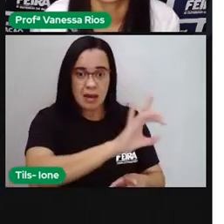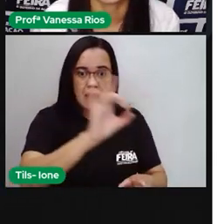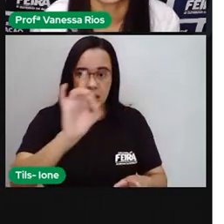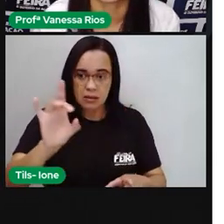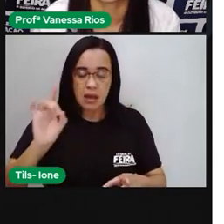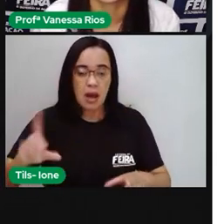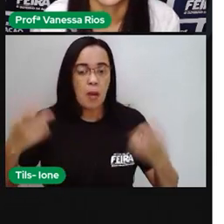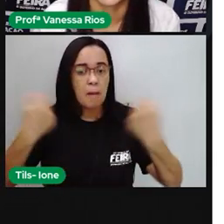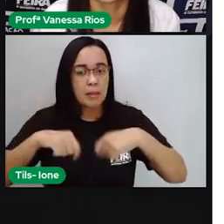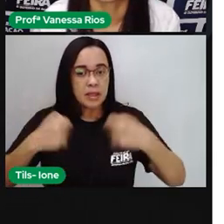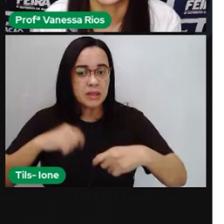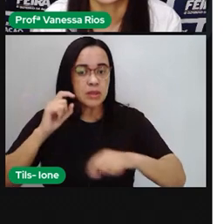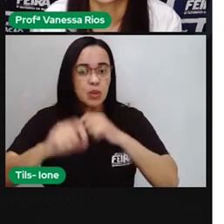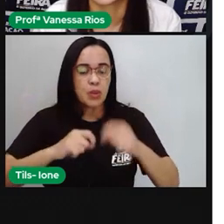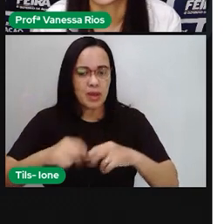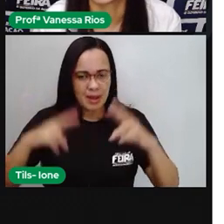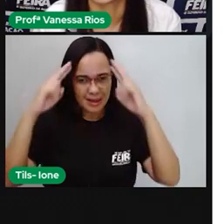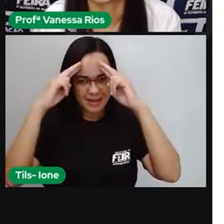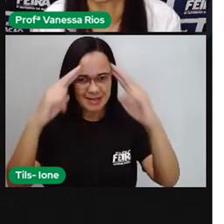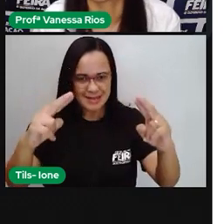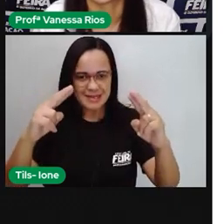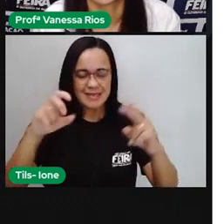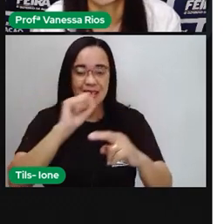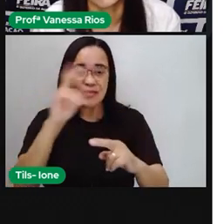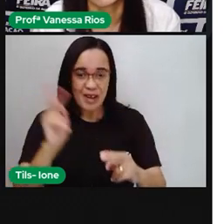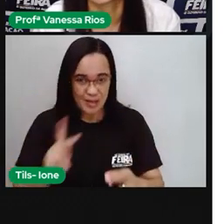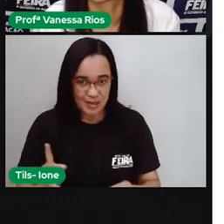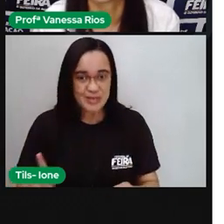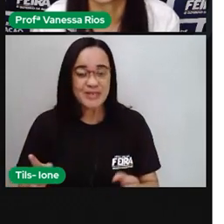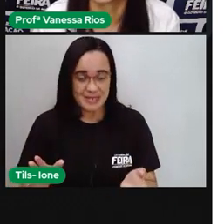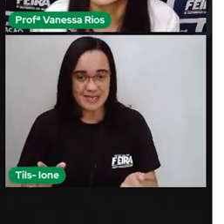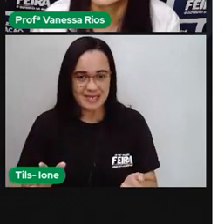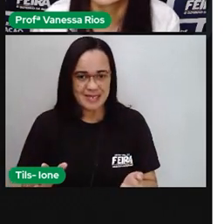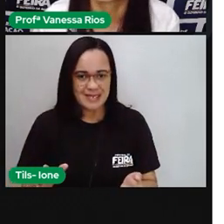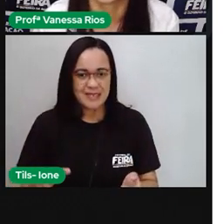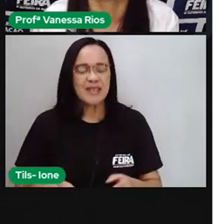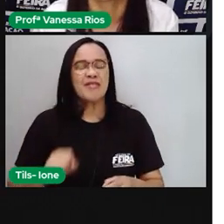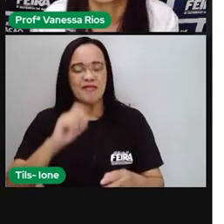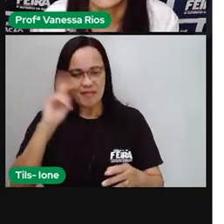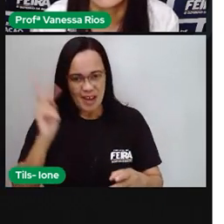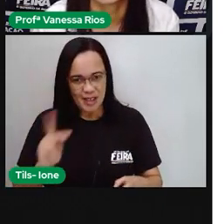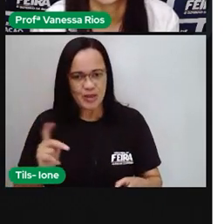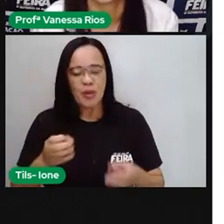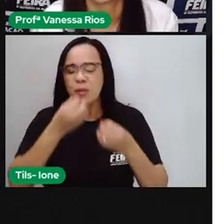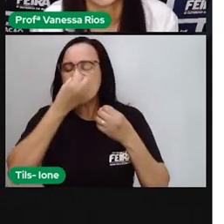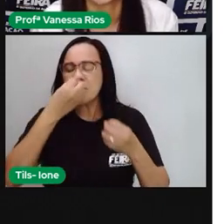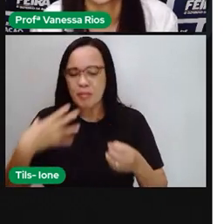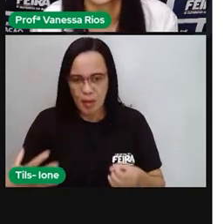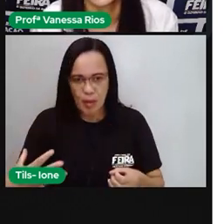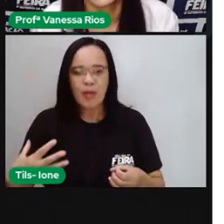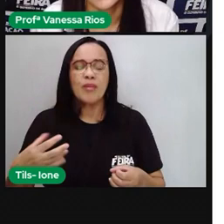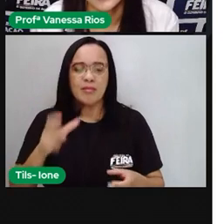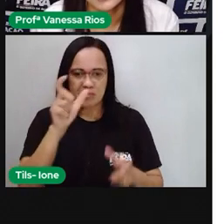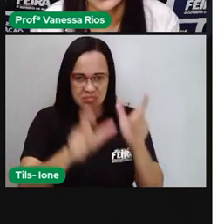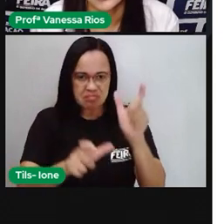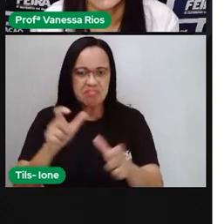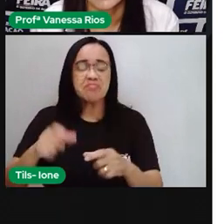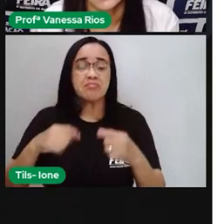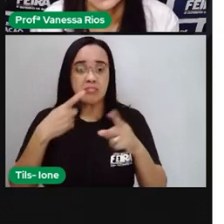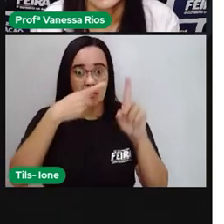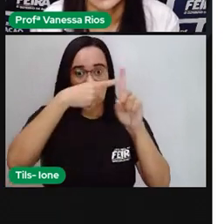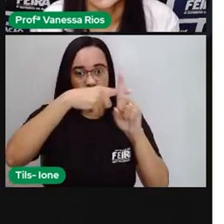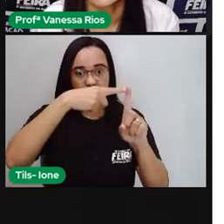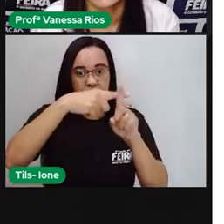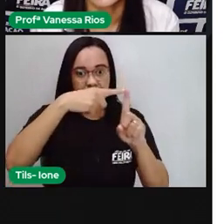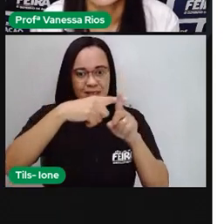diferente. A diferença tem que ser vista como algo de valor, como algo bom, como algo positivo.